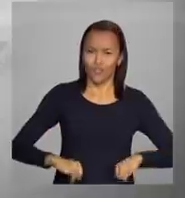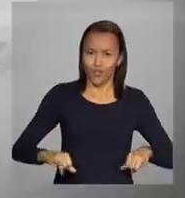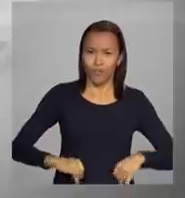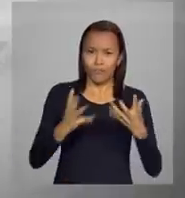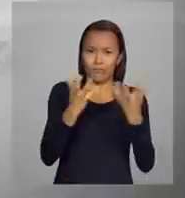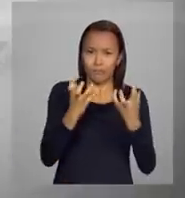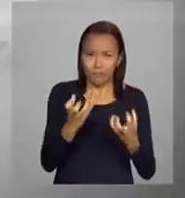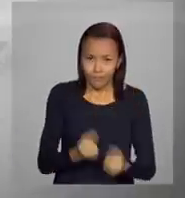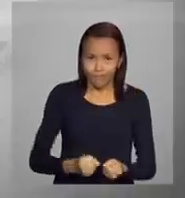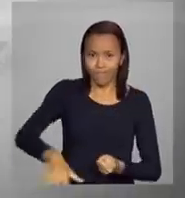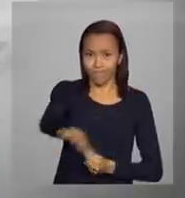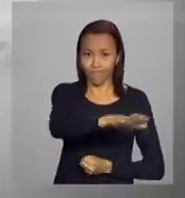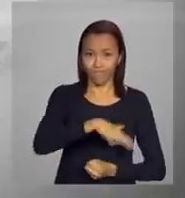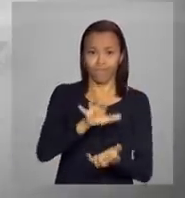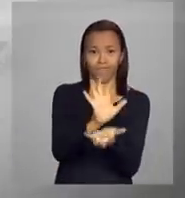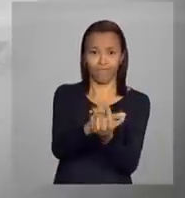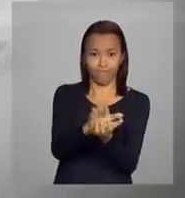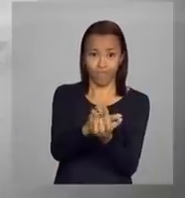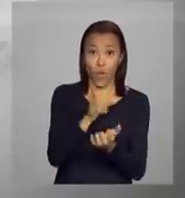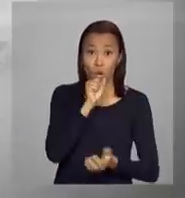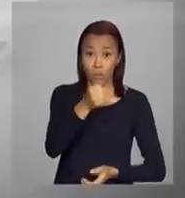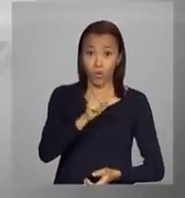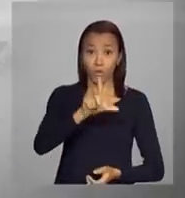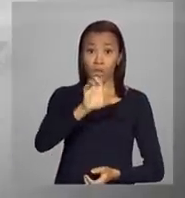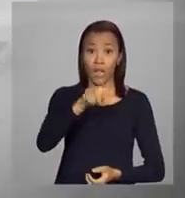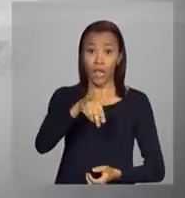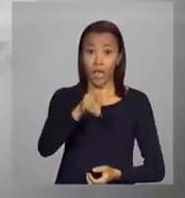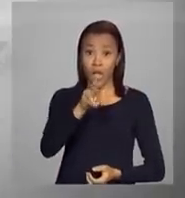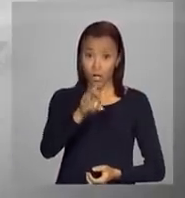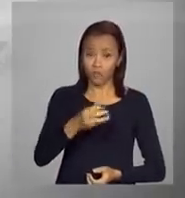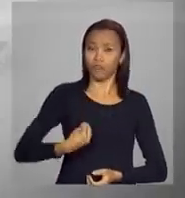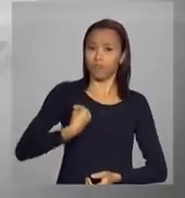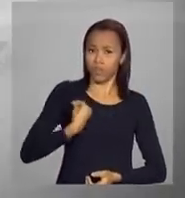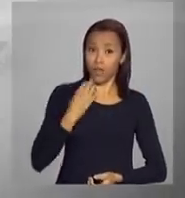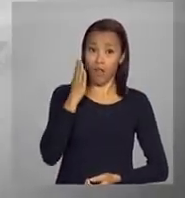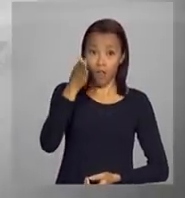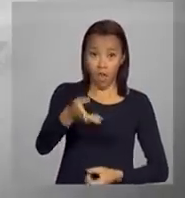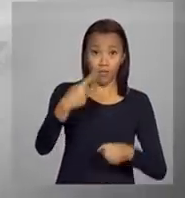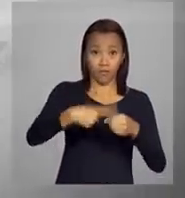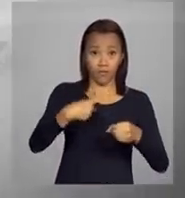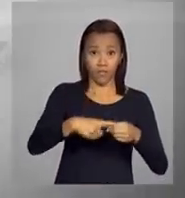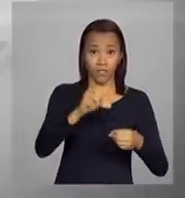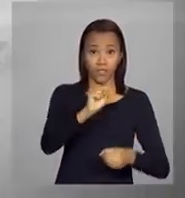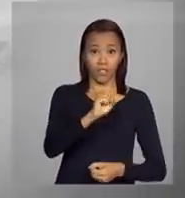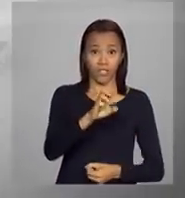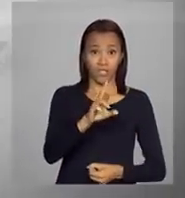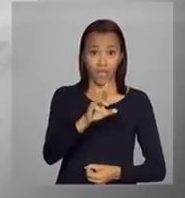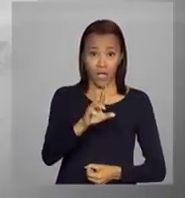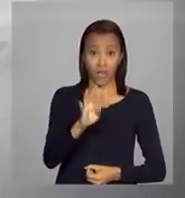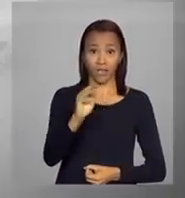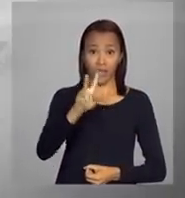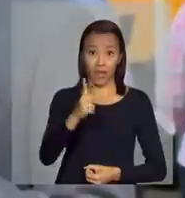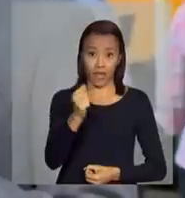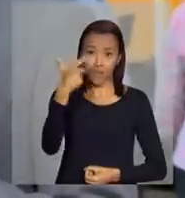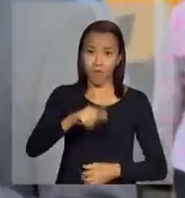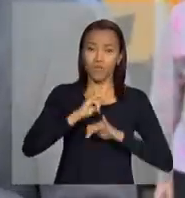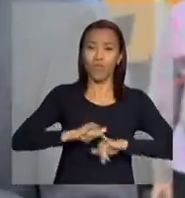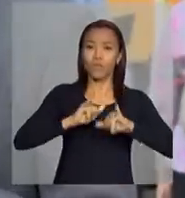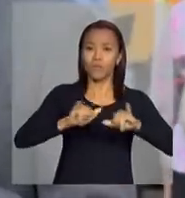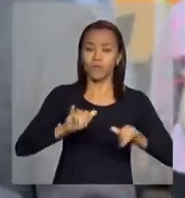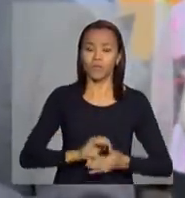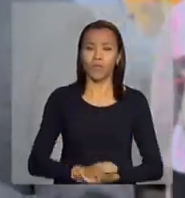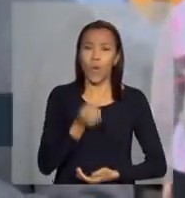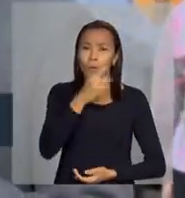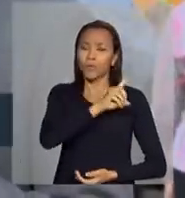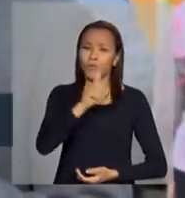no sertão pernambucano. O repórter Leandro Alarcon está no município de Serra Talhada e tem as informações. Bom